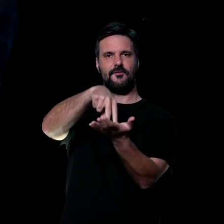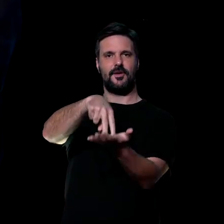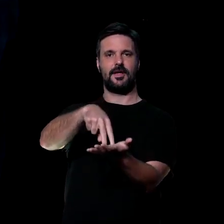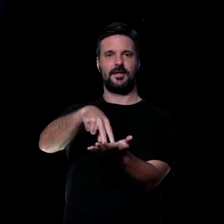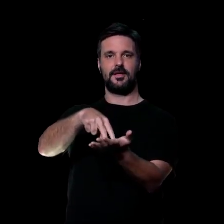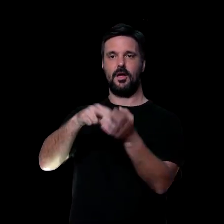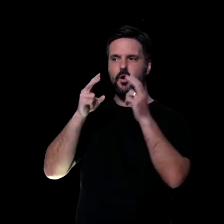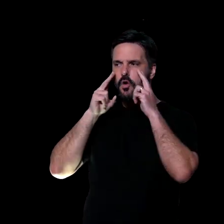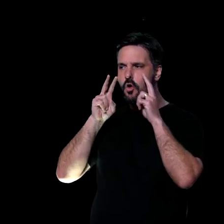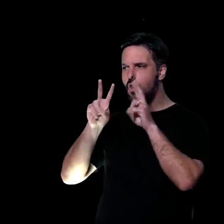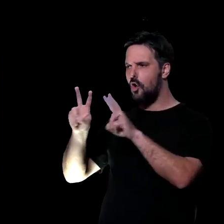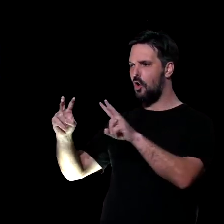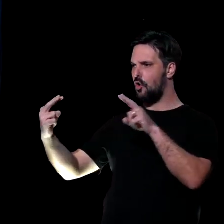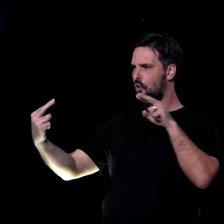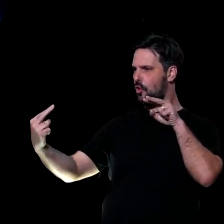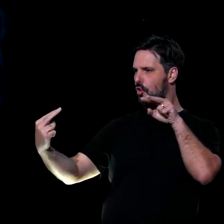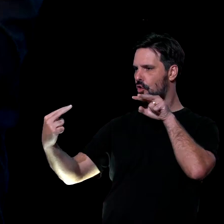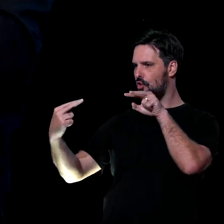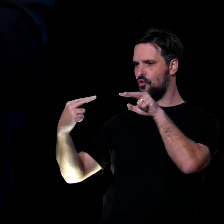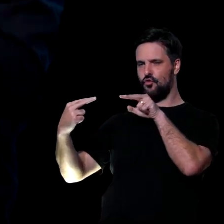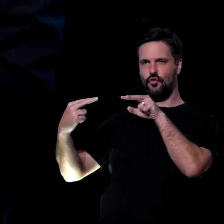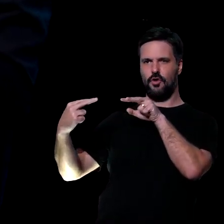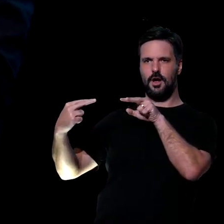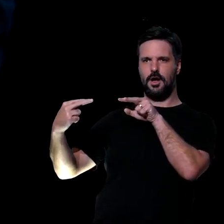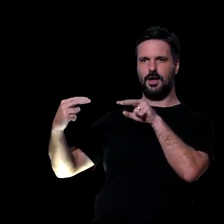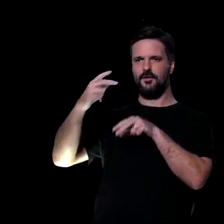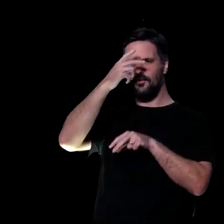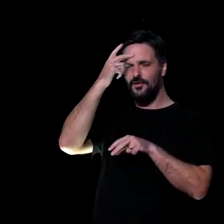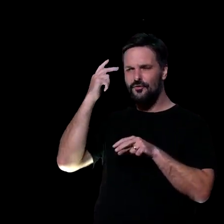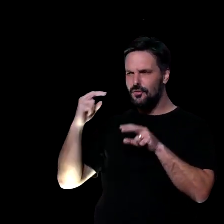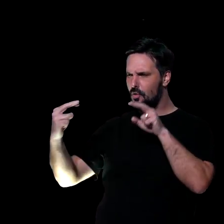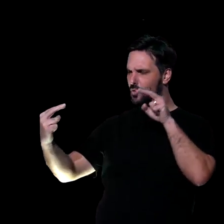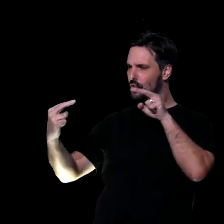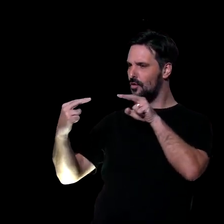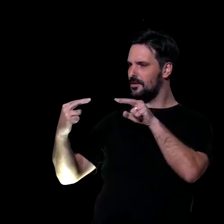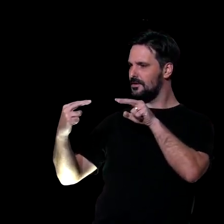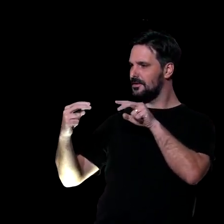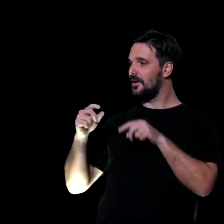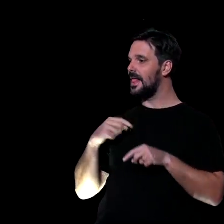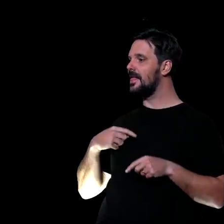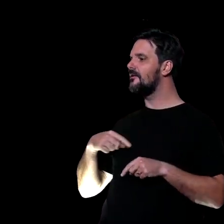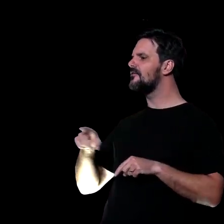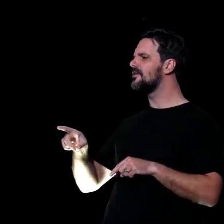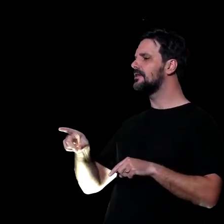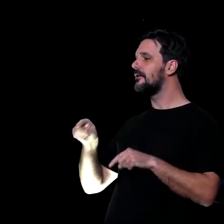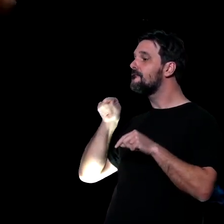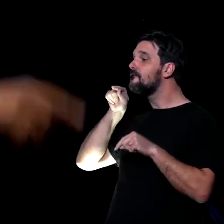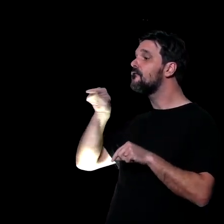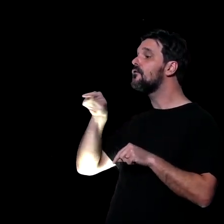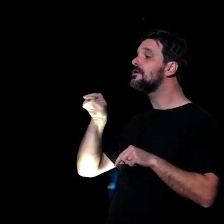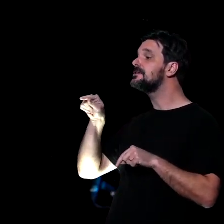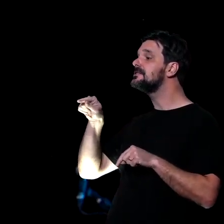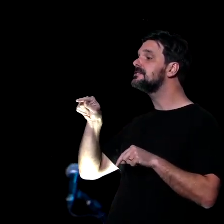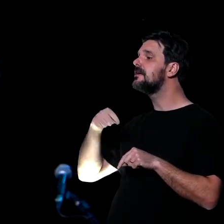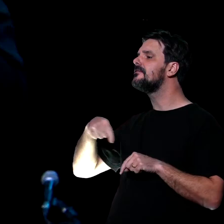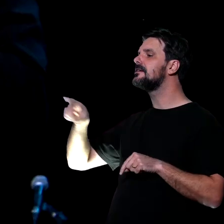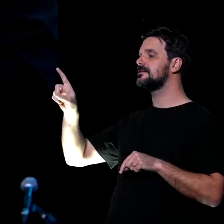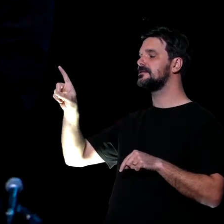olha pro teu amigo do lado, como nossa tradição de culto, olha pra pessoa do lado e fala assim, você será